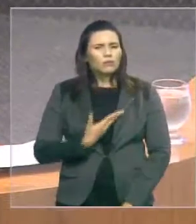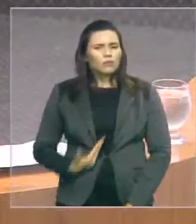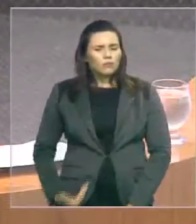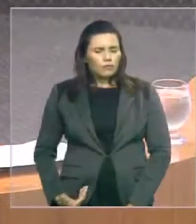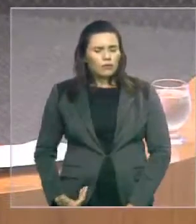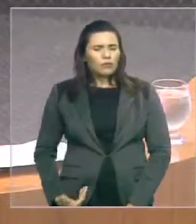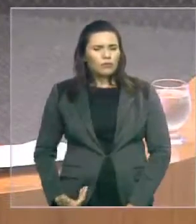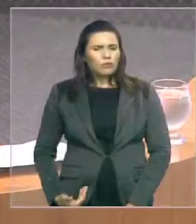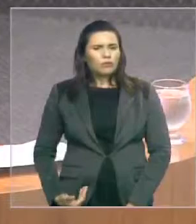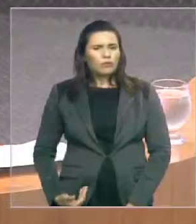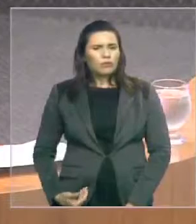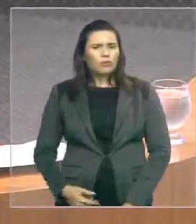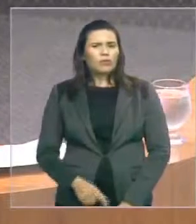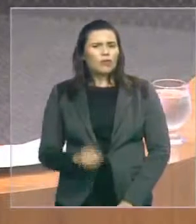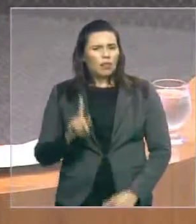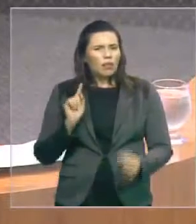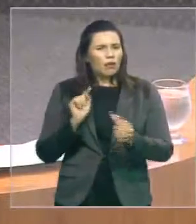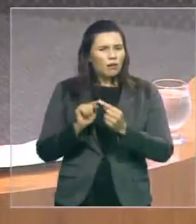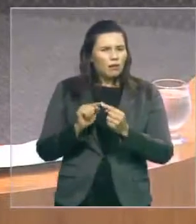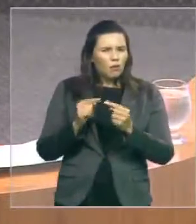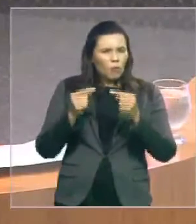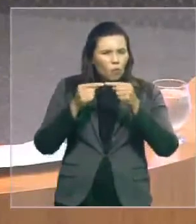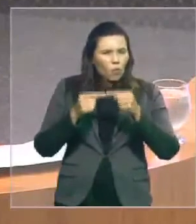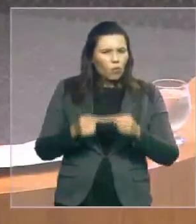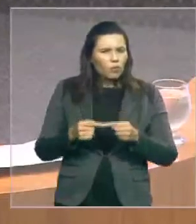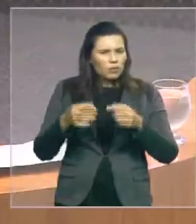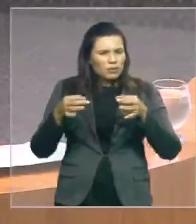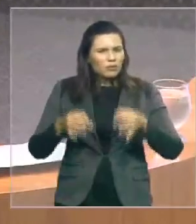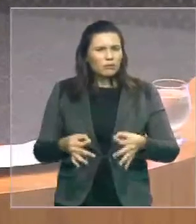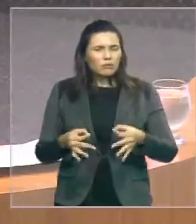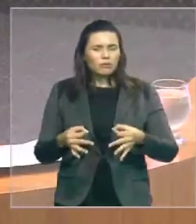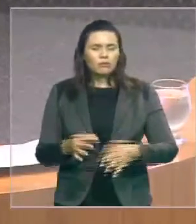Contrata empresas que não sabem nem se existem ou não?